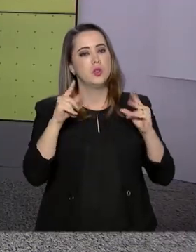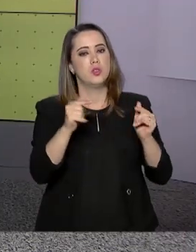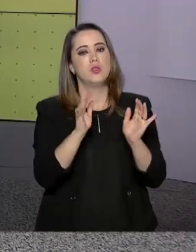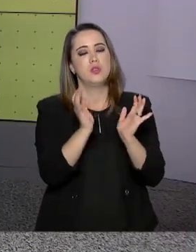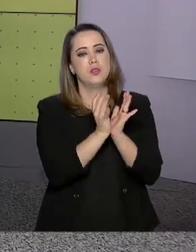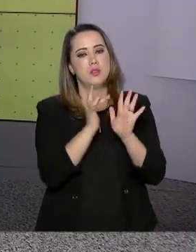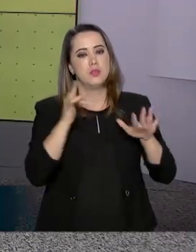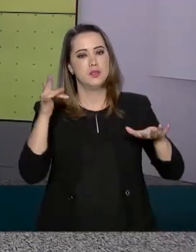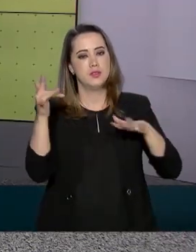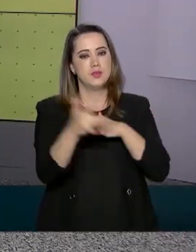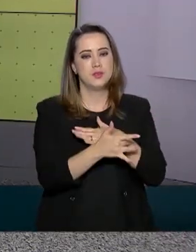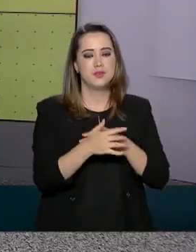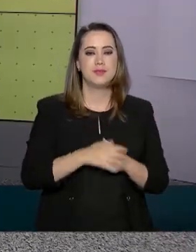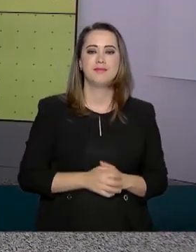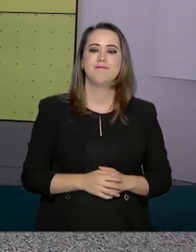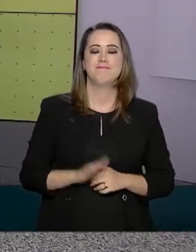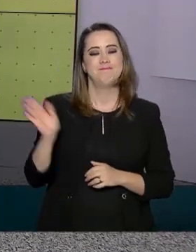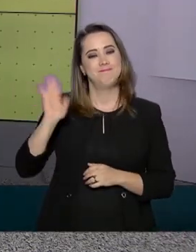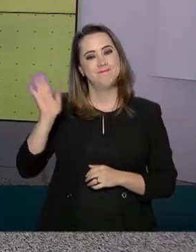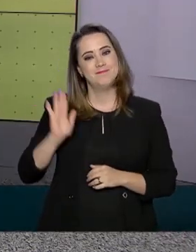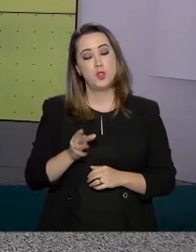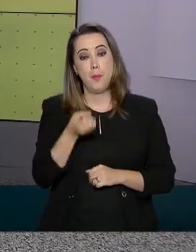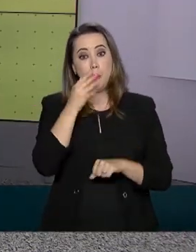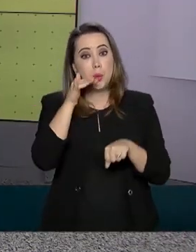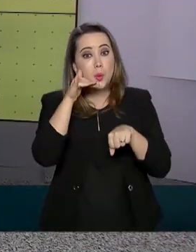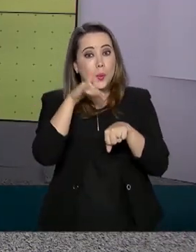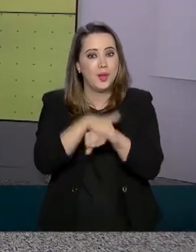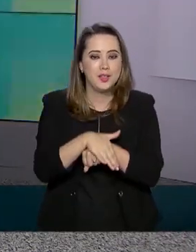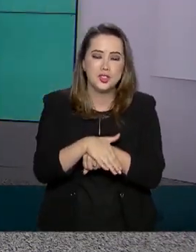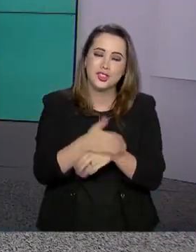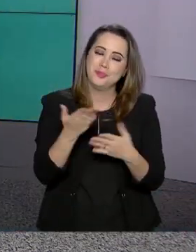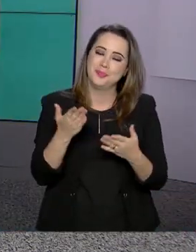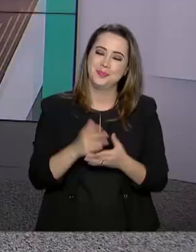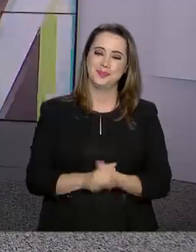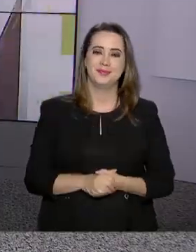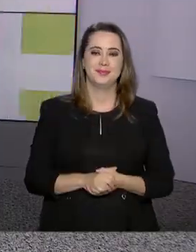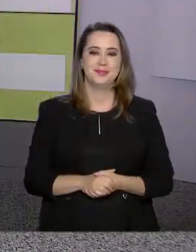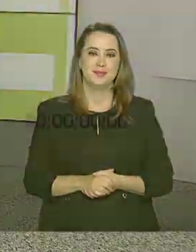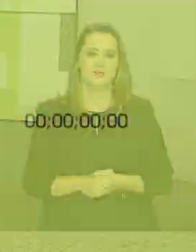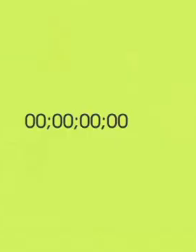informações também pelas redes sociais. Uma boa noite para você e até mais.